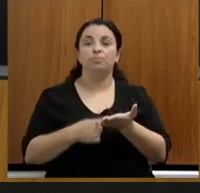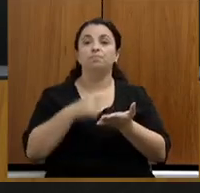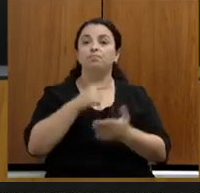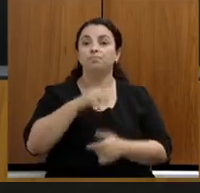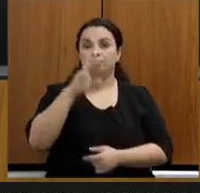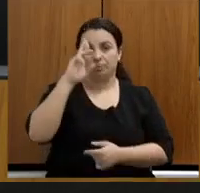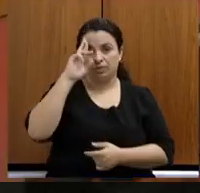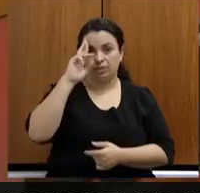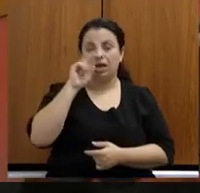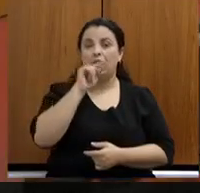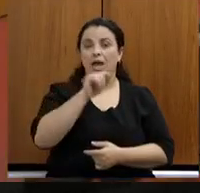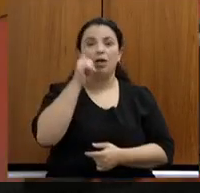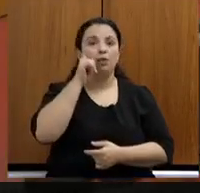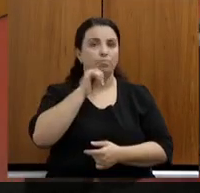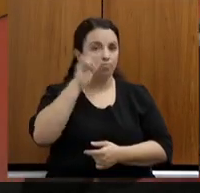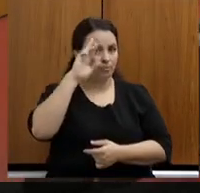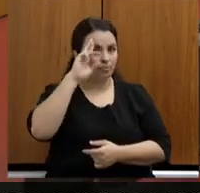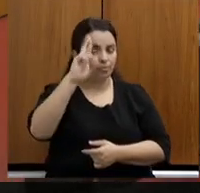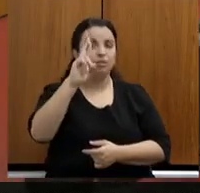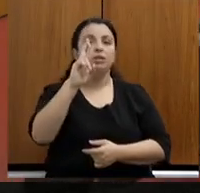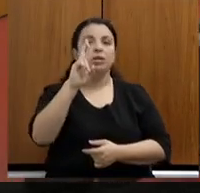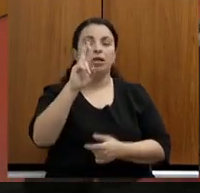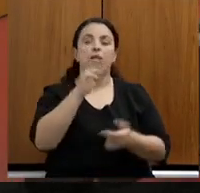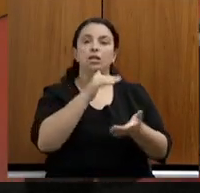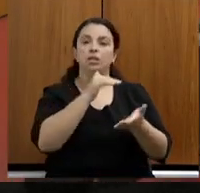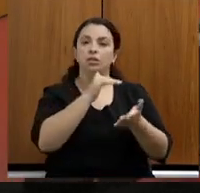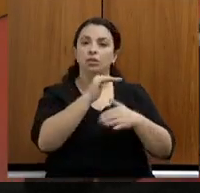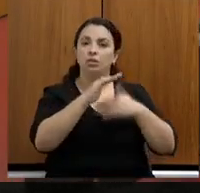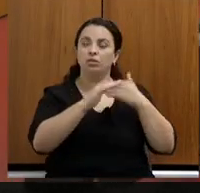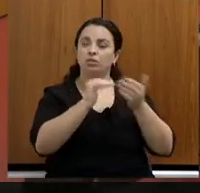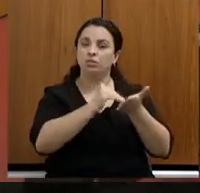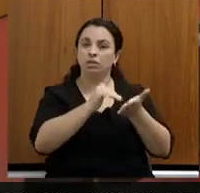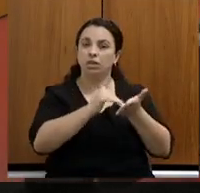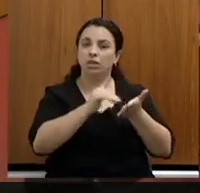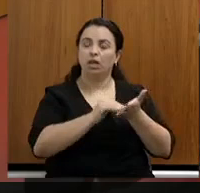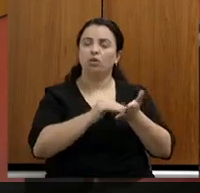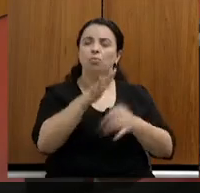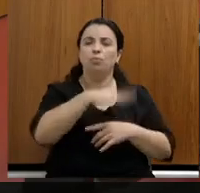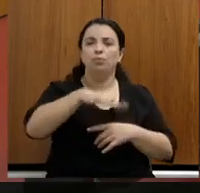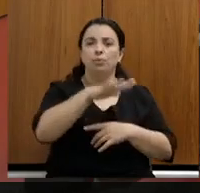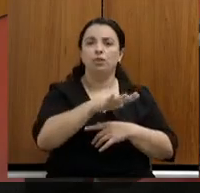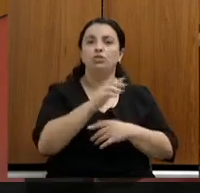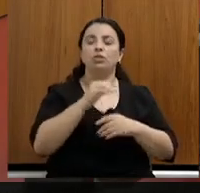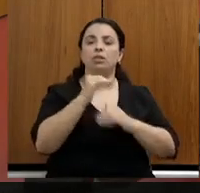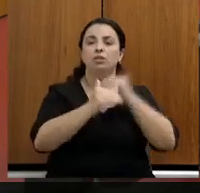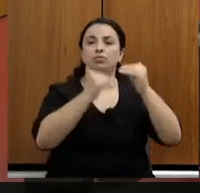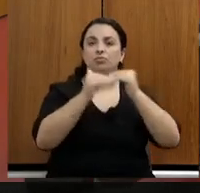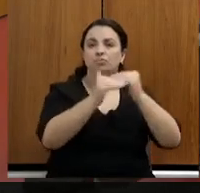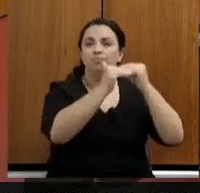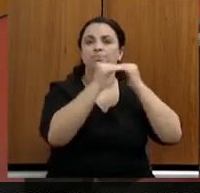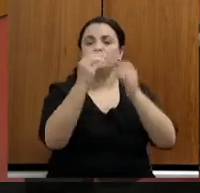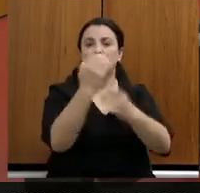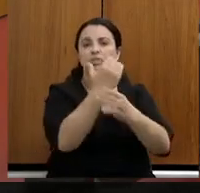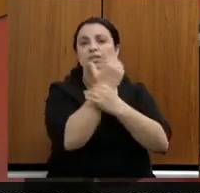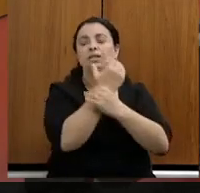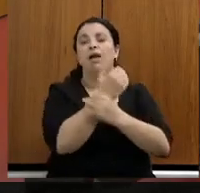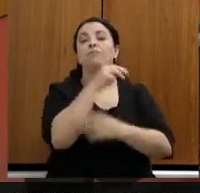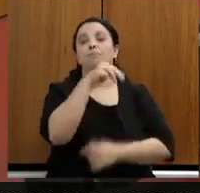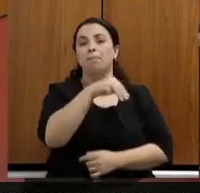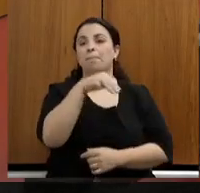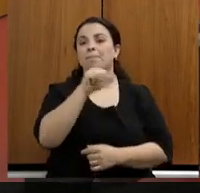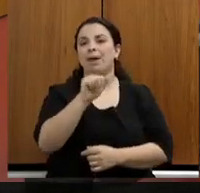secretária de Estado de Meio Ambiente e Desenvolvimento Sustentável, senhora Marília Carvalho de Melo. Do senhor